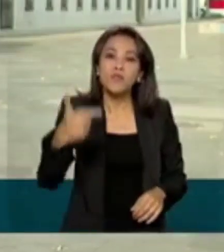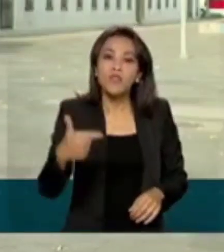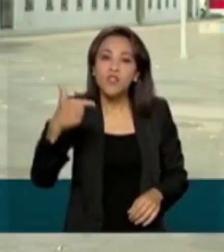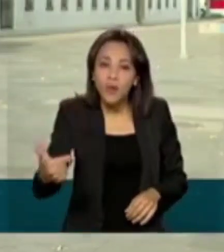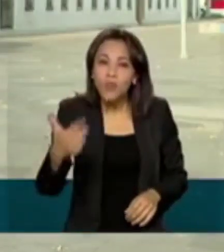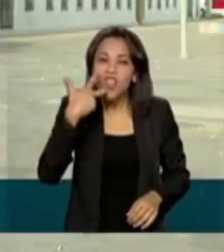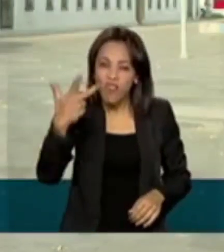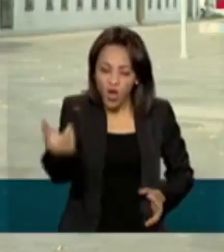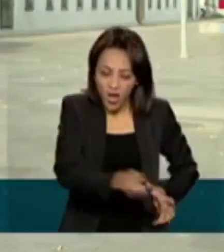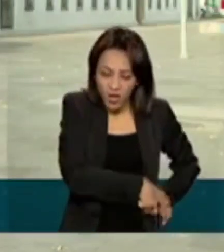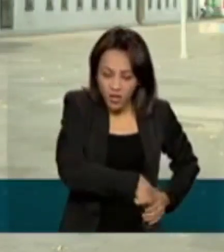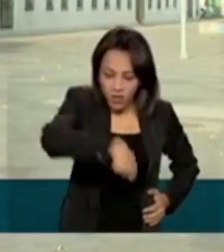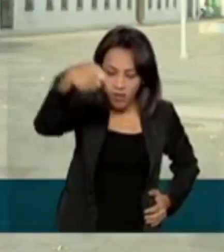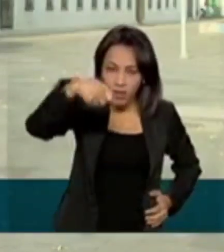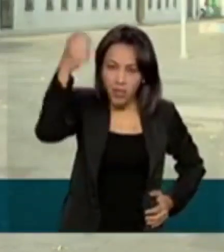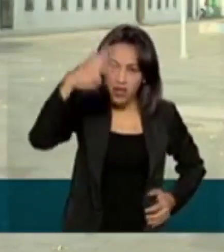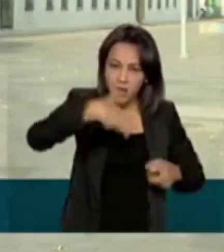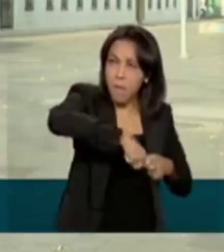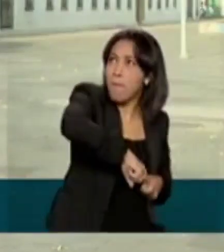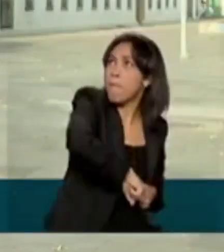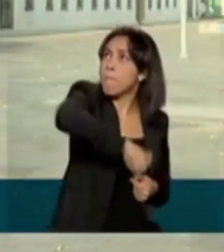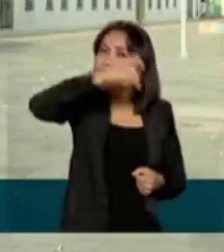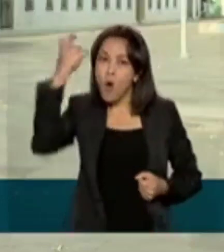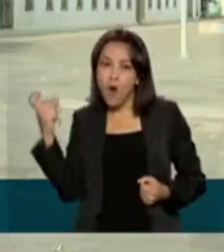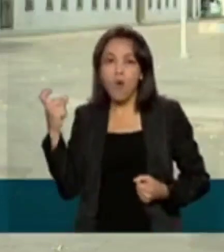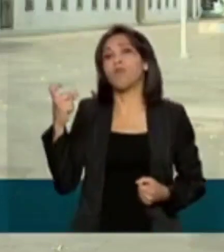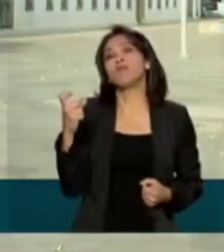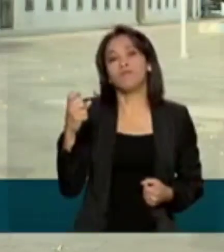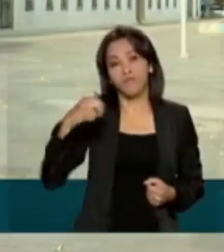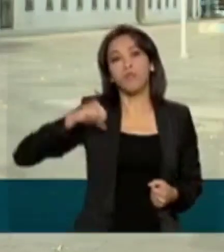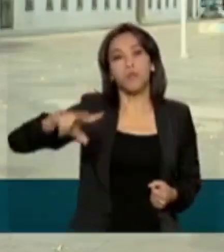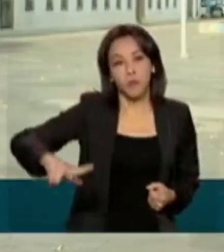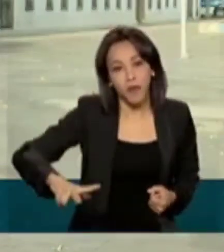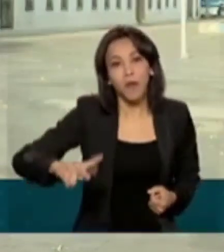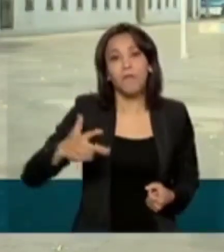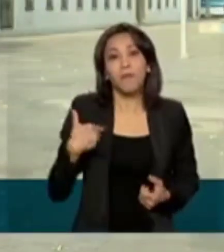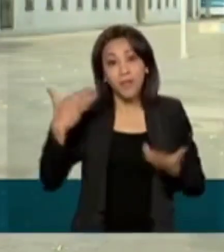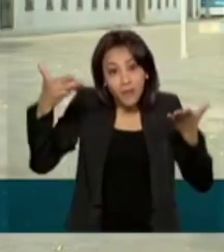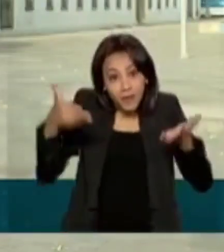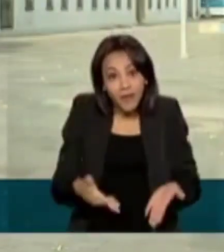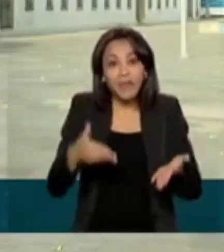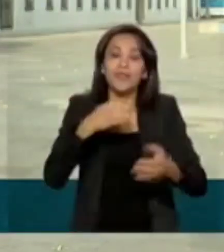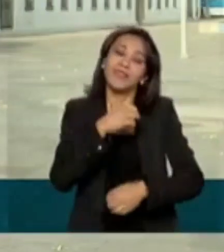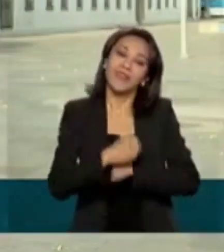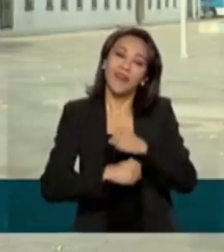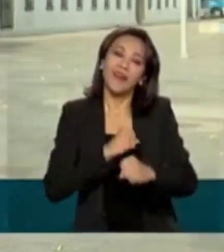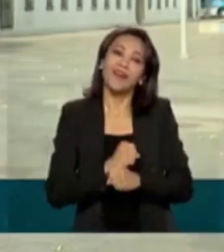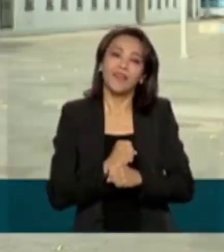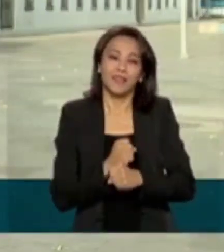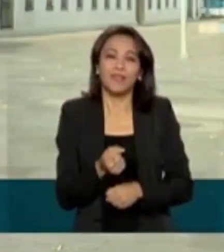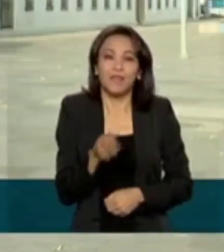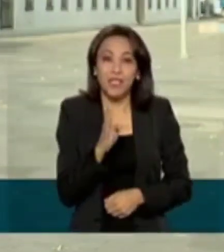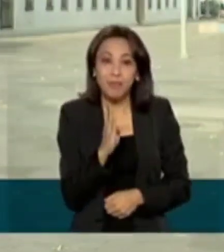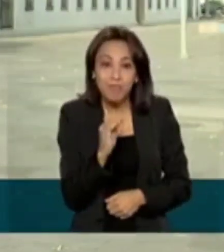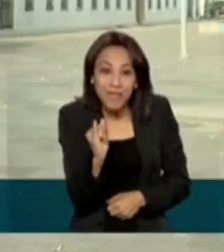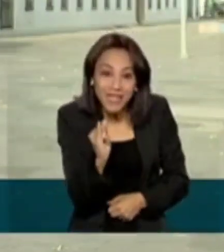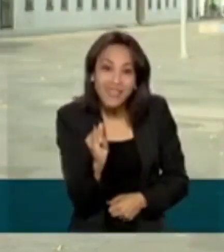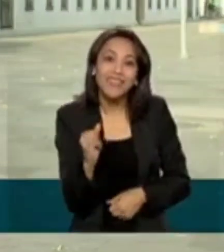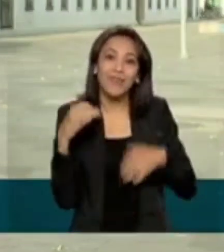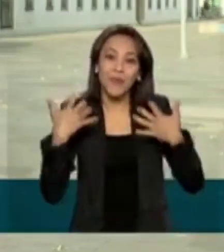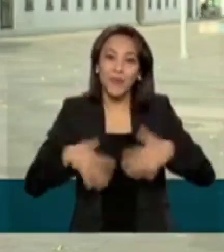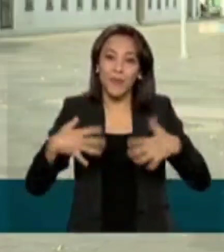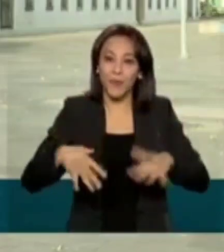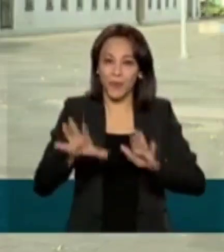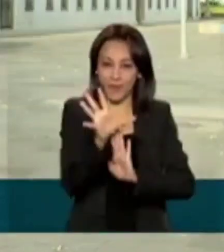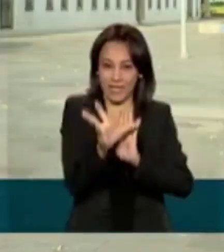ele declarou a independência do Brasil de Portugal. Nesse ano de bicentenário da independência do Brasil, o governo federal